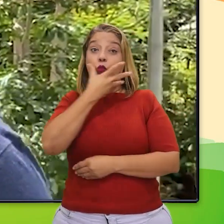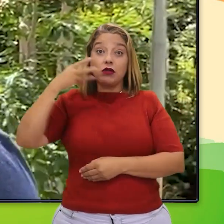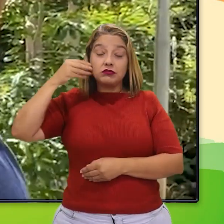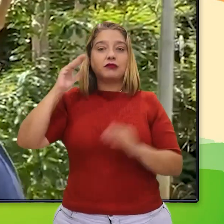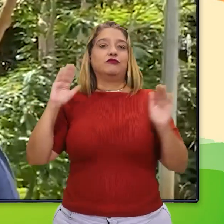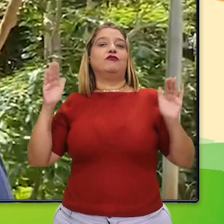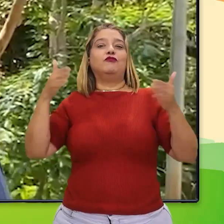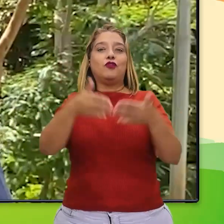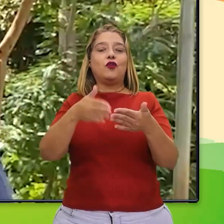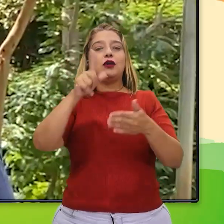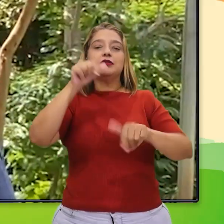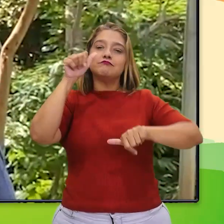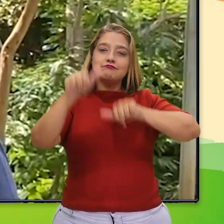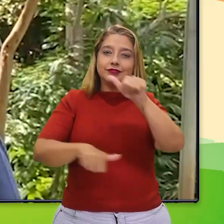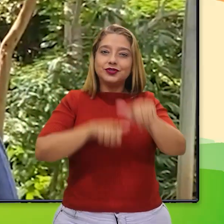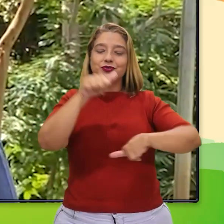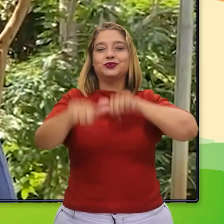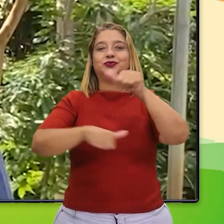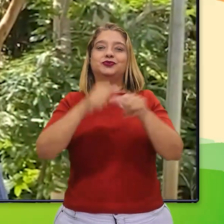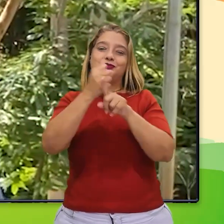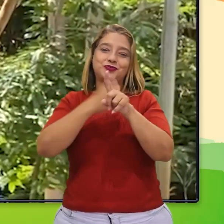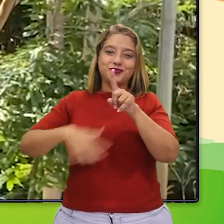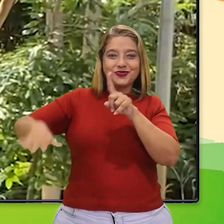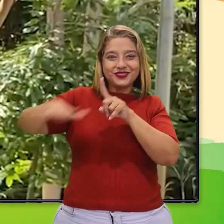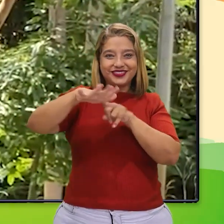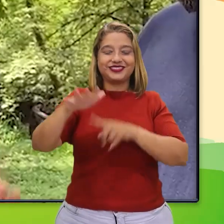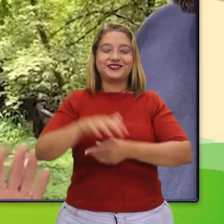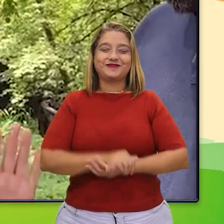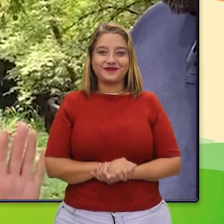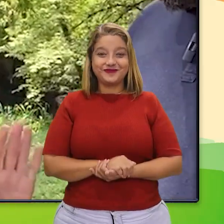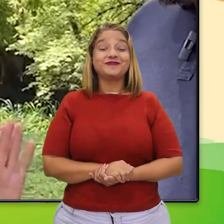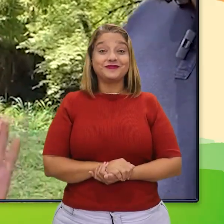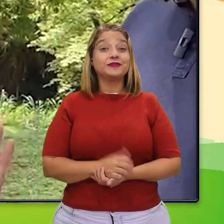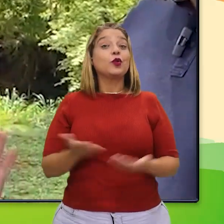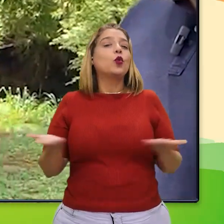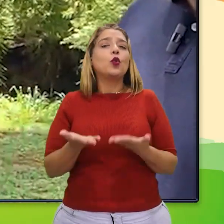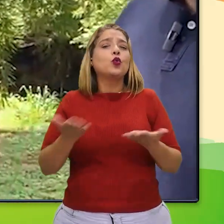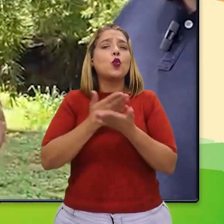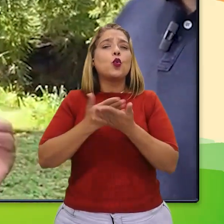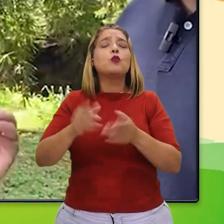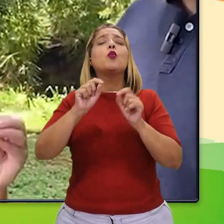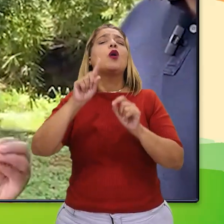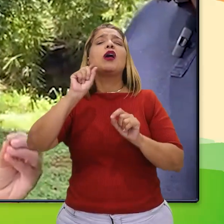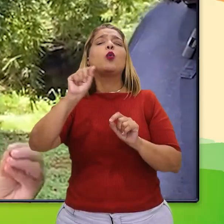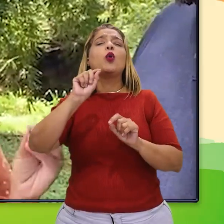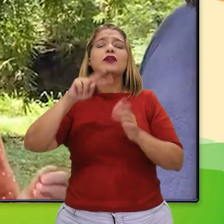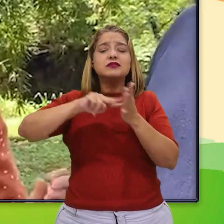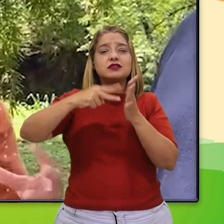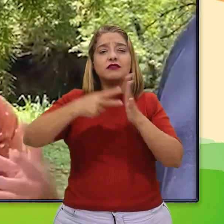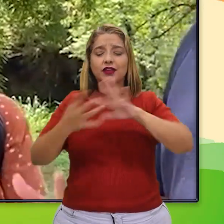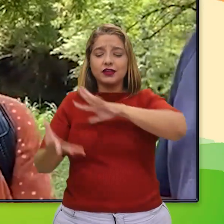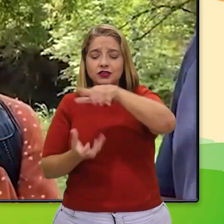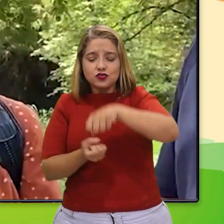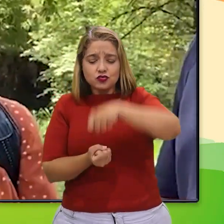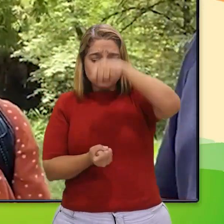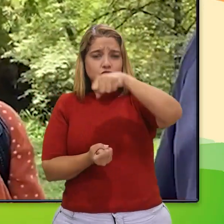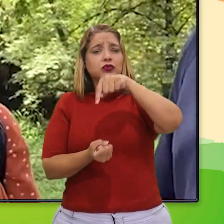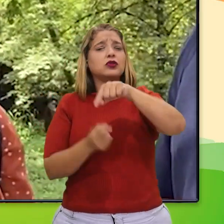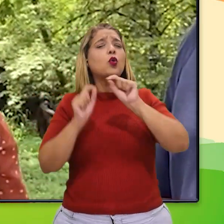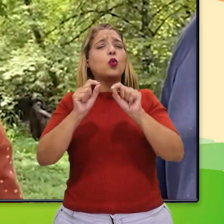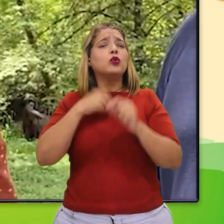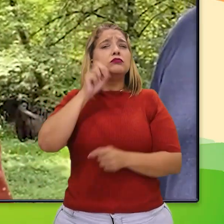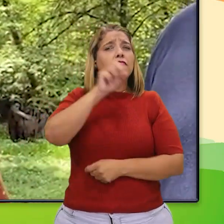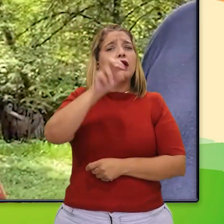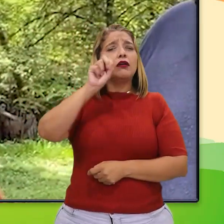educação voltada para a transformação da nossa sociedade. Então a gente já começa assim, o que é sustentabilidade? Muito se fala dessa